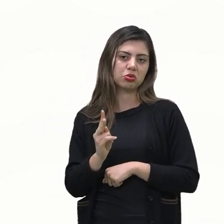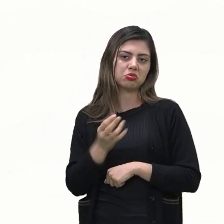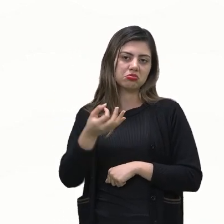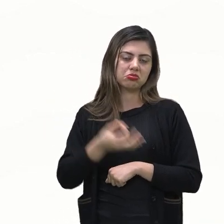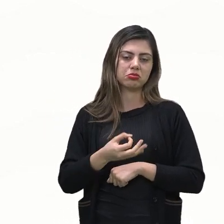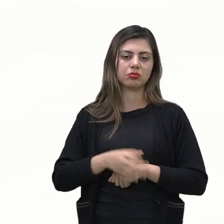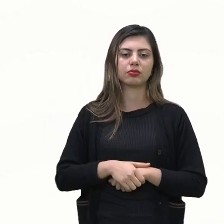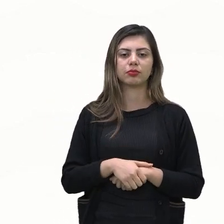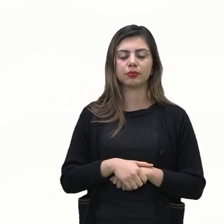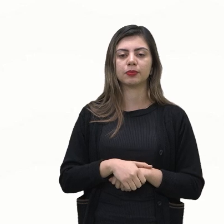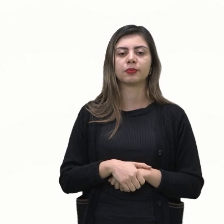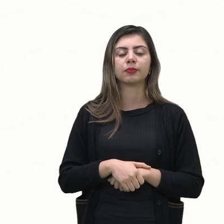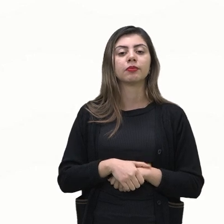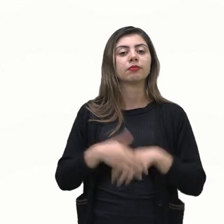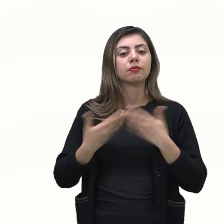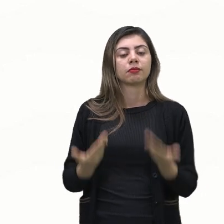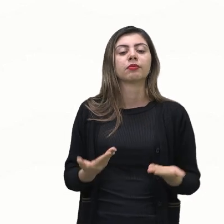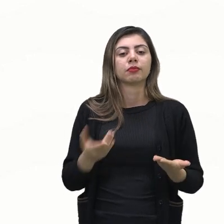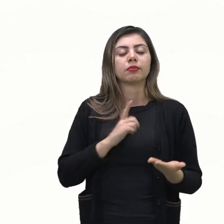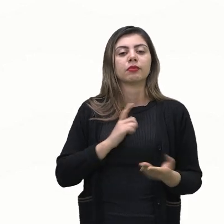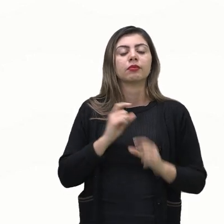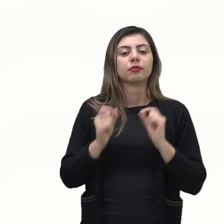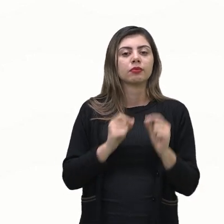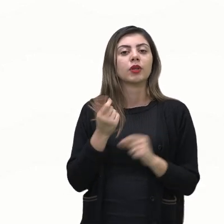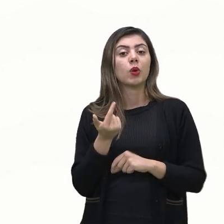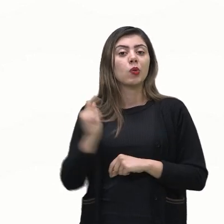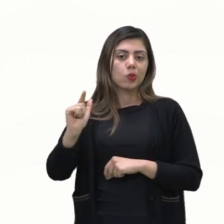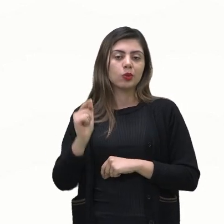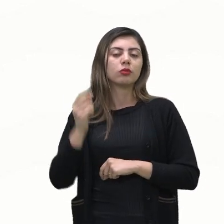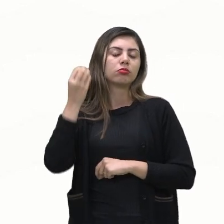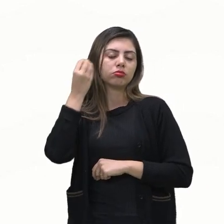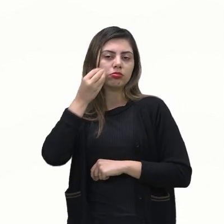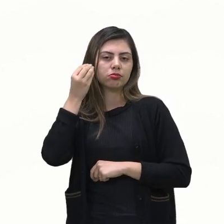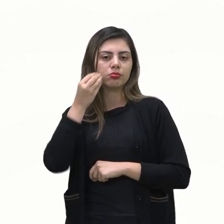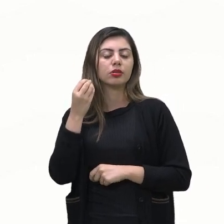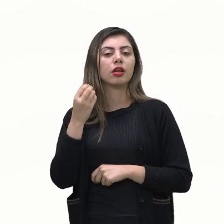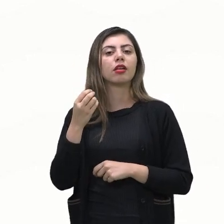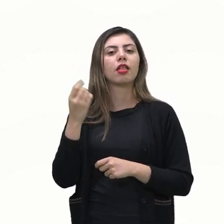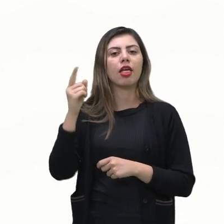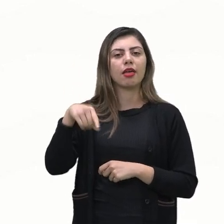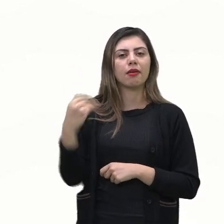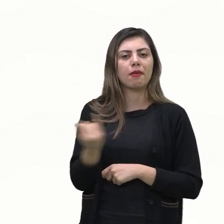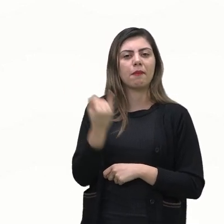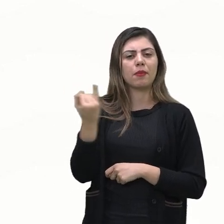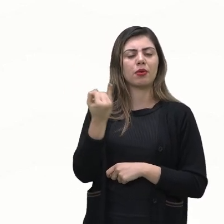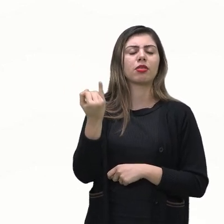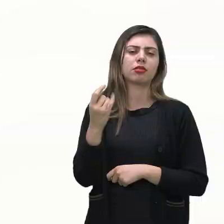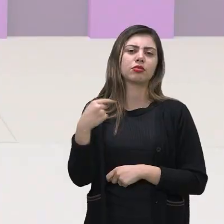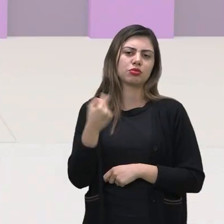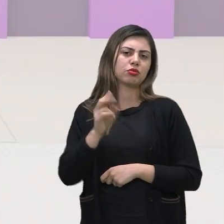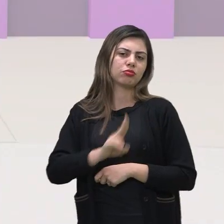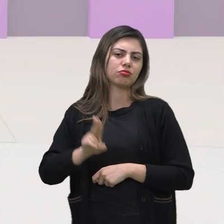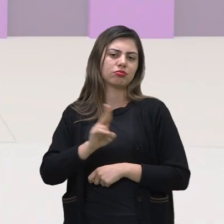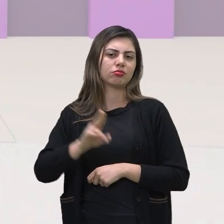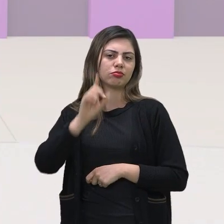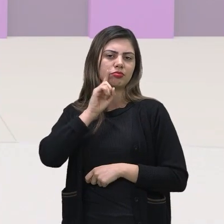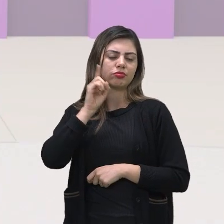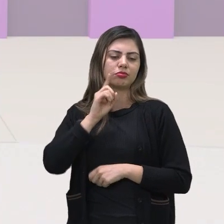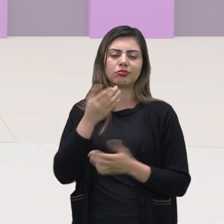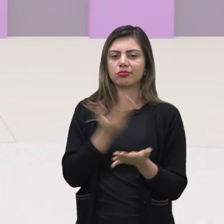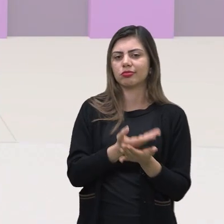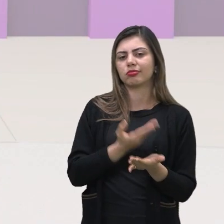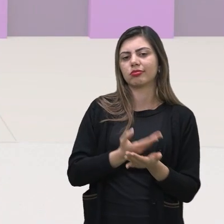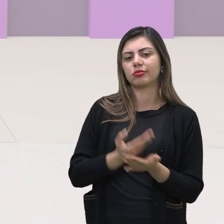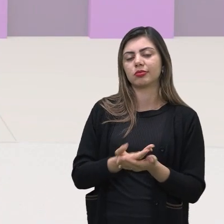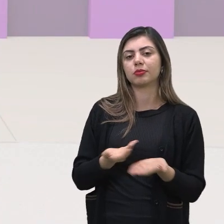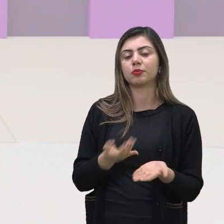bem um outro experimento aleatório bem importante e muito comum nas nossas aulas e